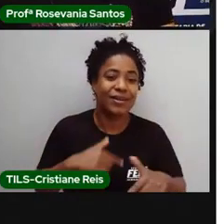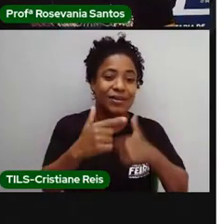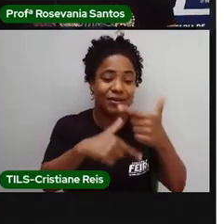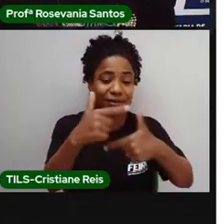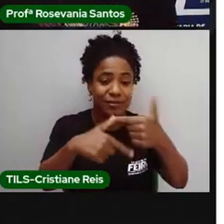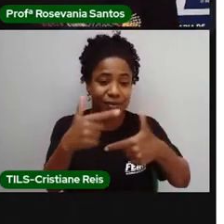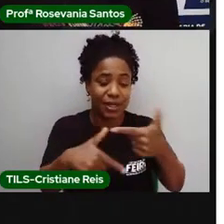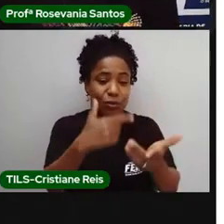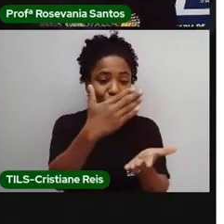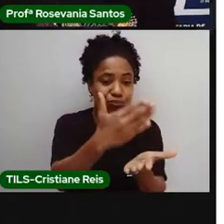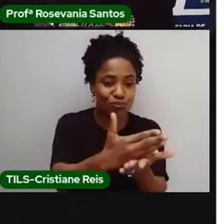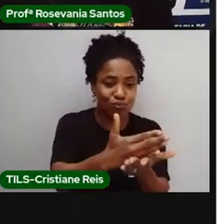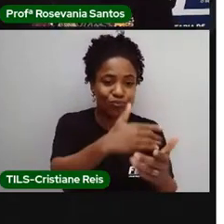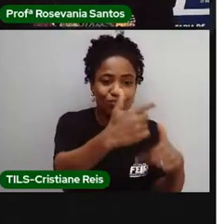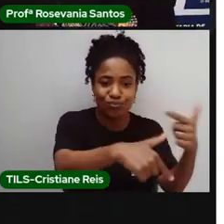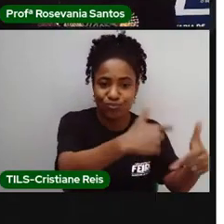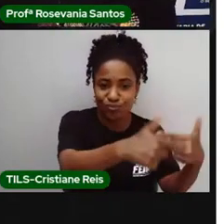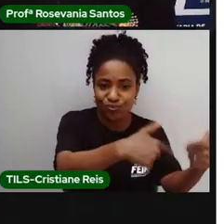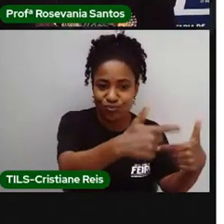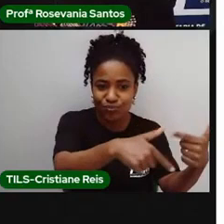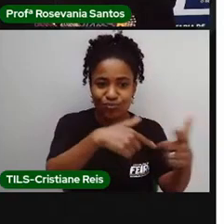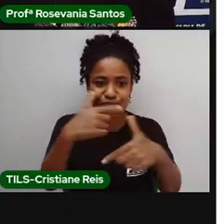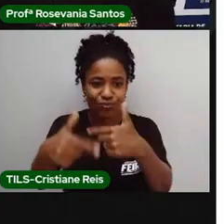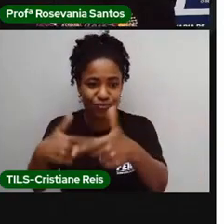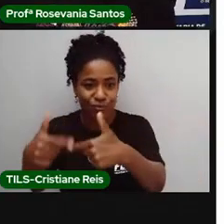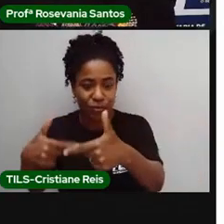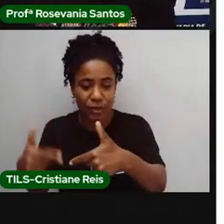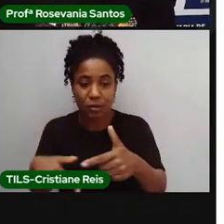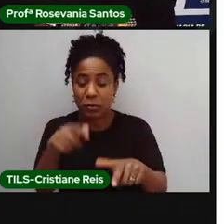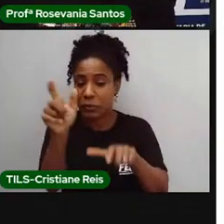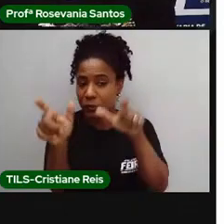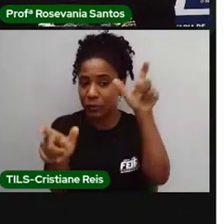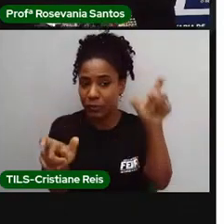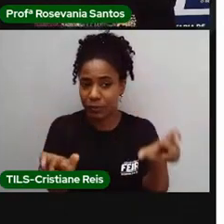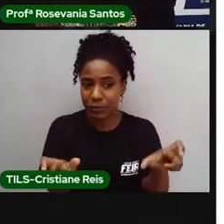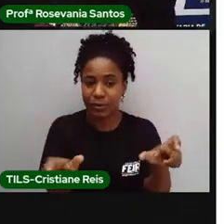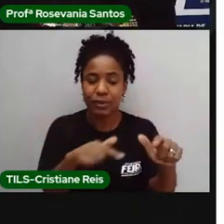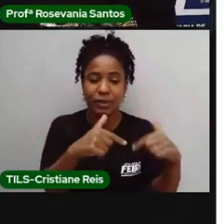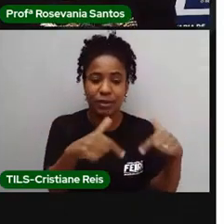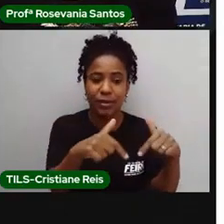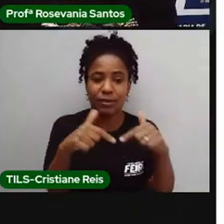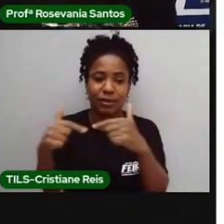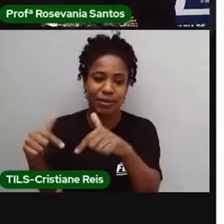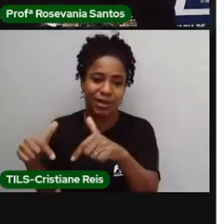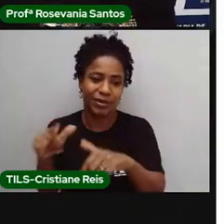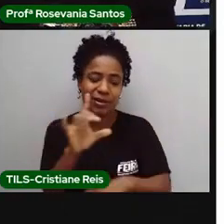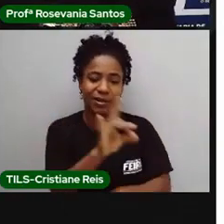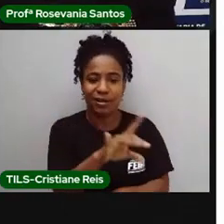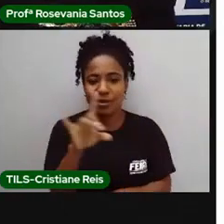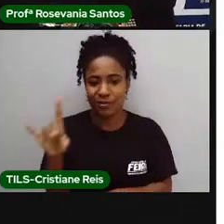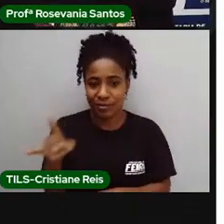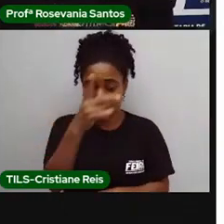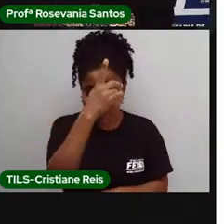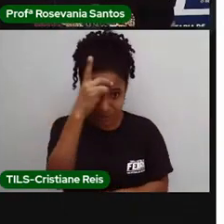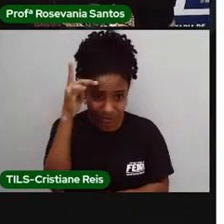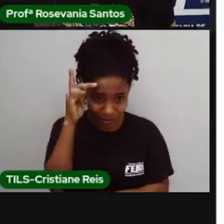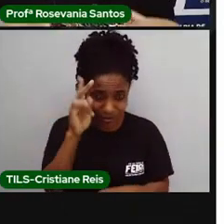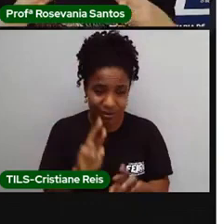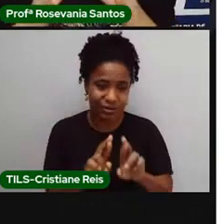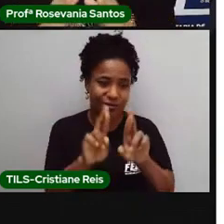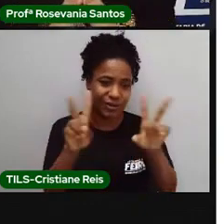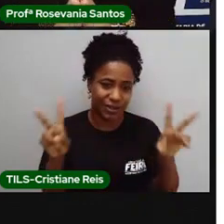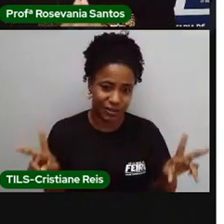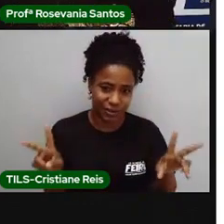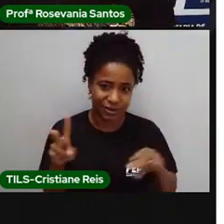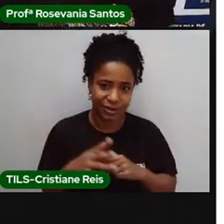são atribuições diferentes, né, atribuições de diferentes tarefas para diferentes pessoas ou grupos. Aí,